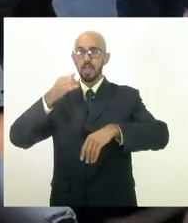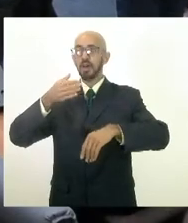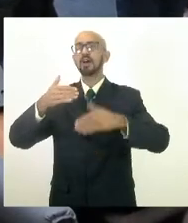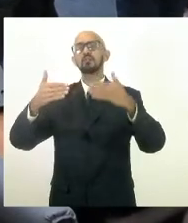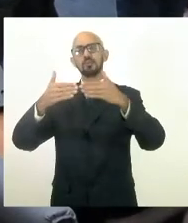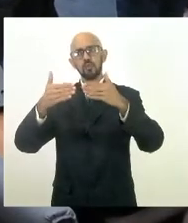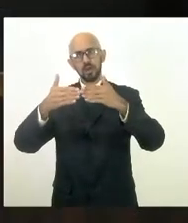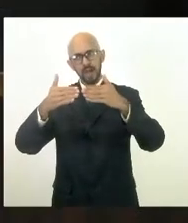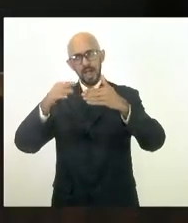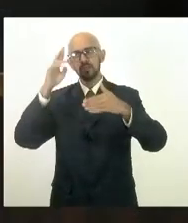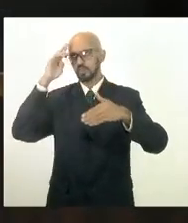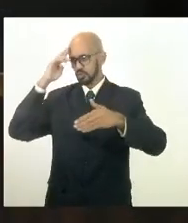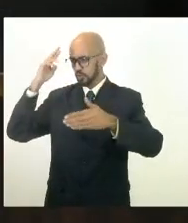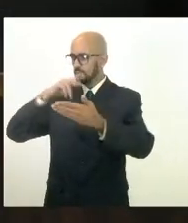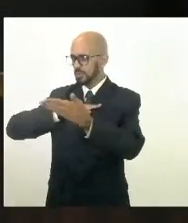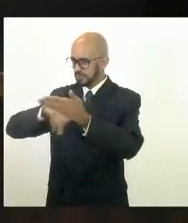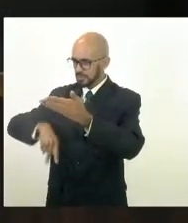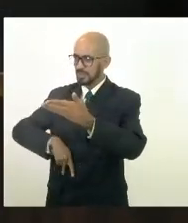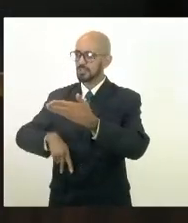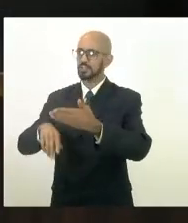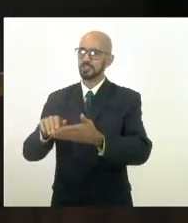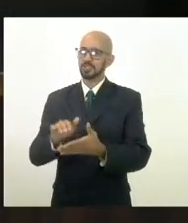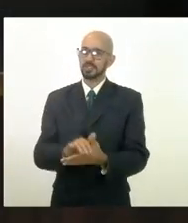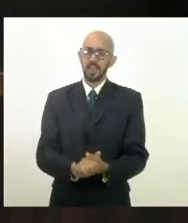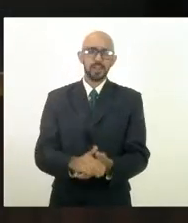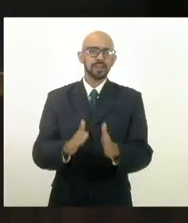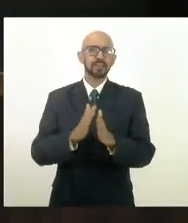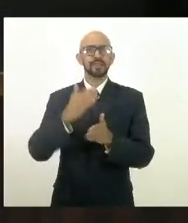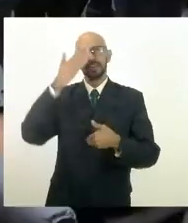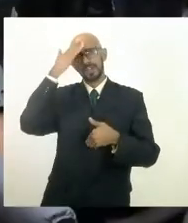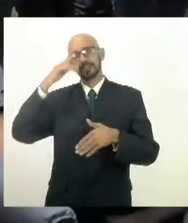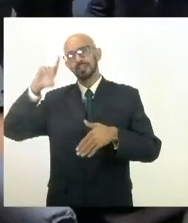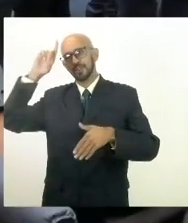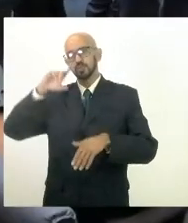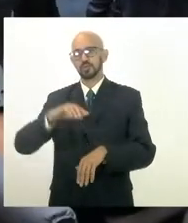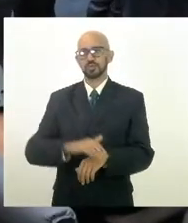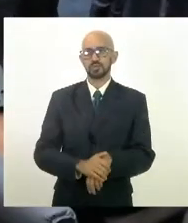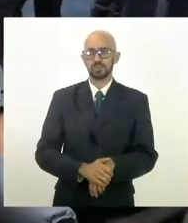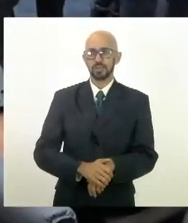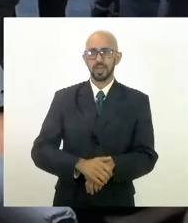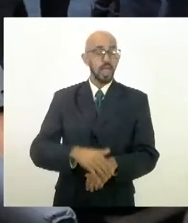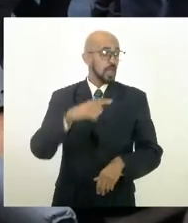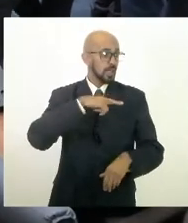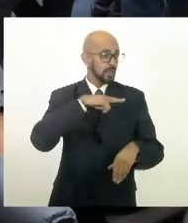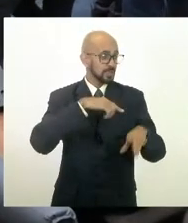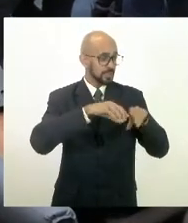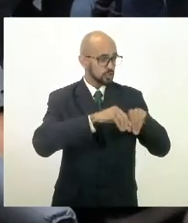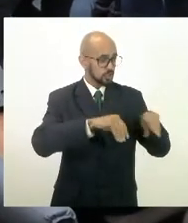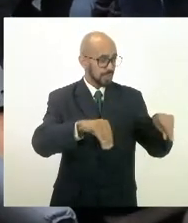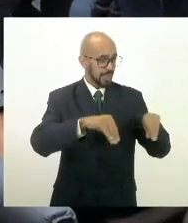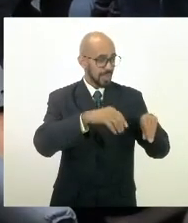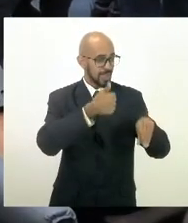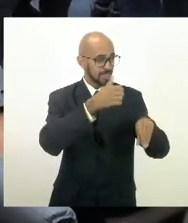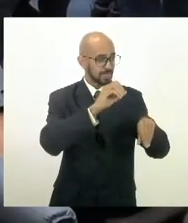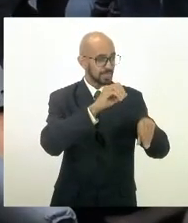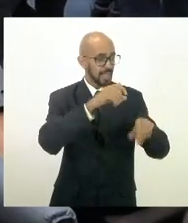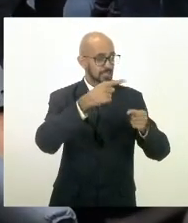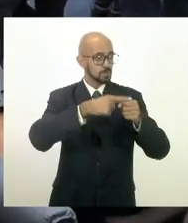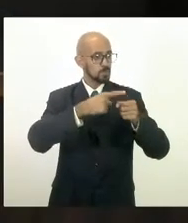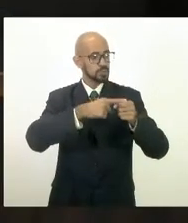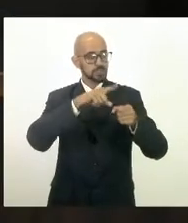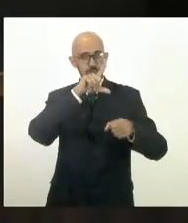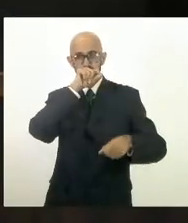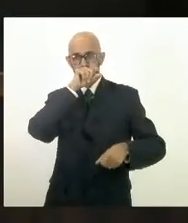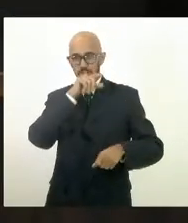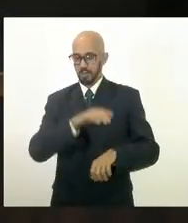seu presidente tanto que graças a Deus ele tem de terra dez municípios de Nelópolis pela